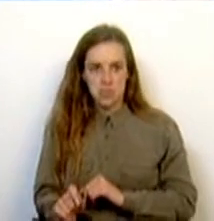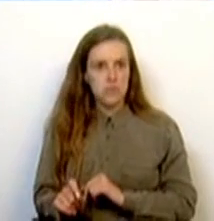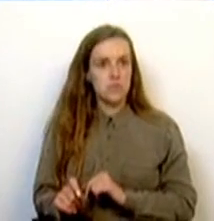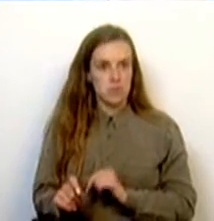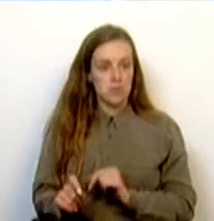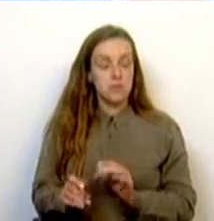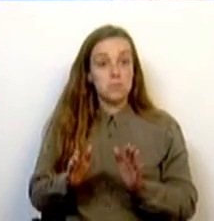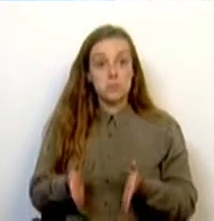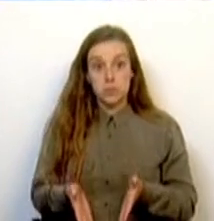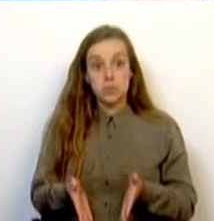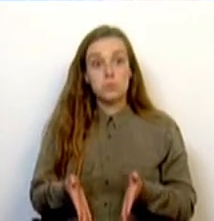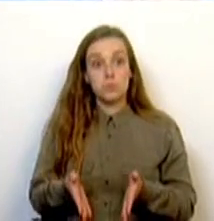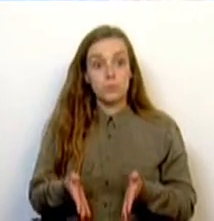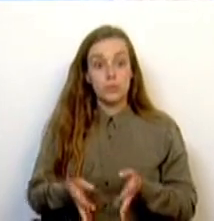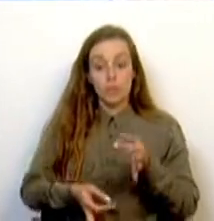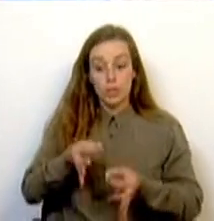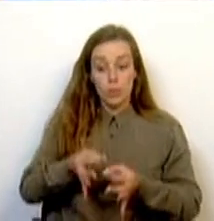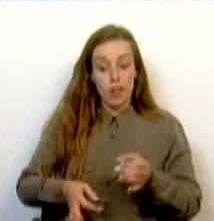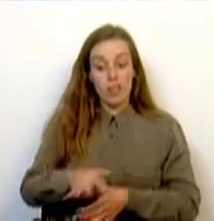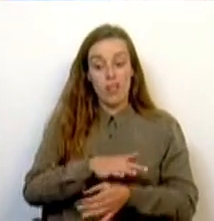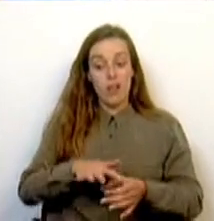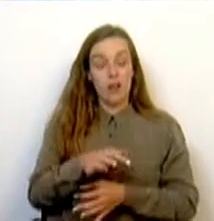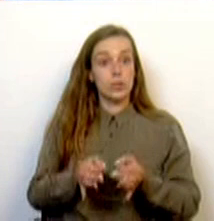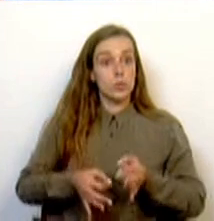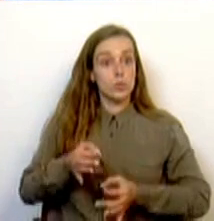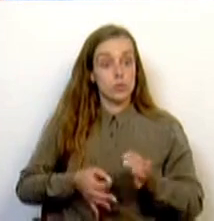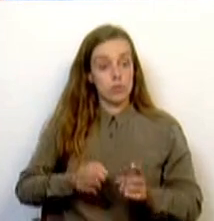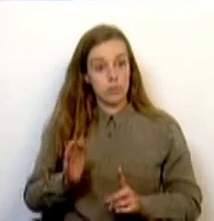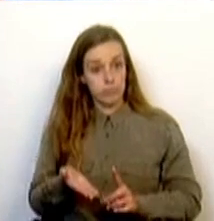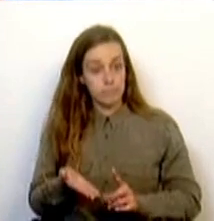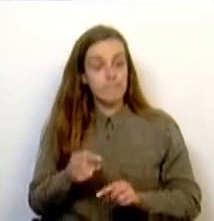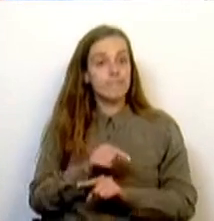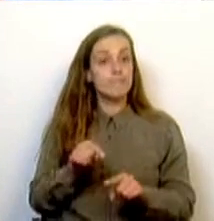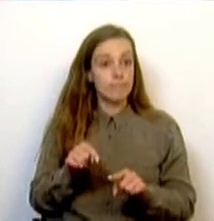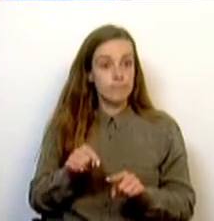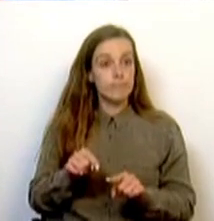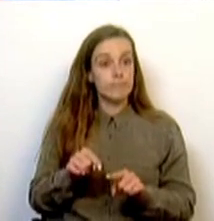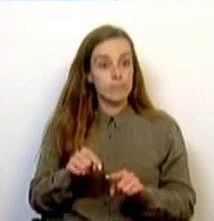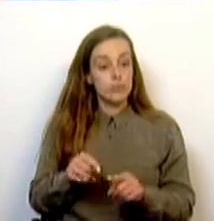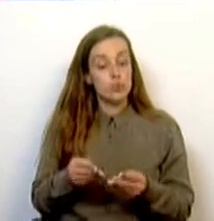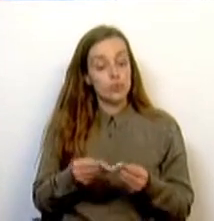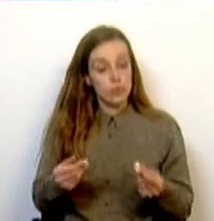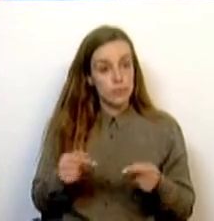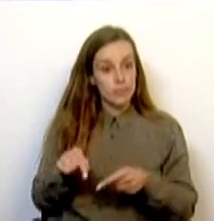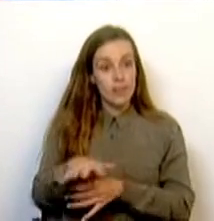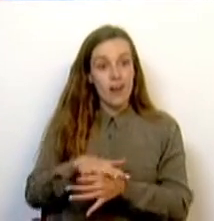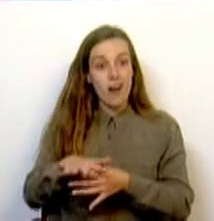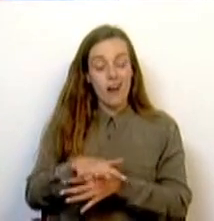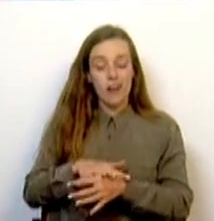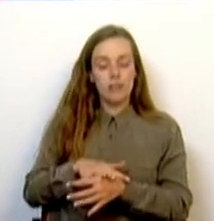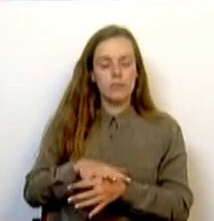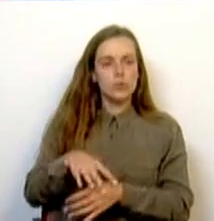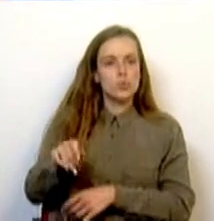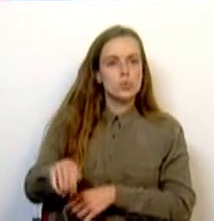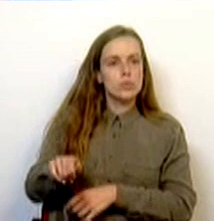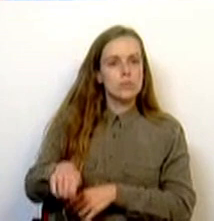aquilo que é preciso para que um tribunal na área da Justiça Penal resolva as questões, a área da jurisdição administrativa está